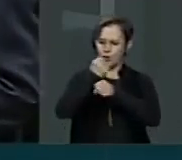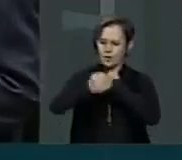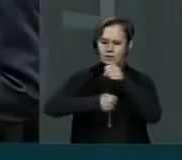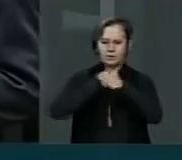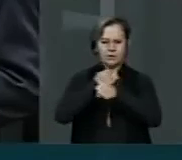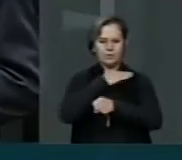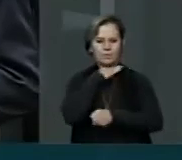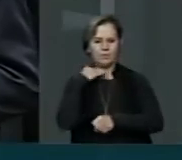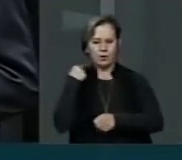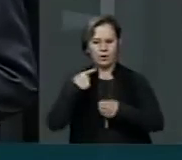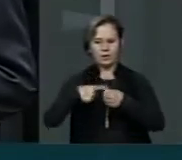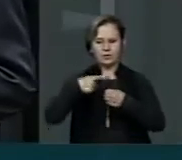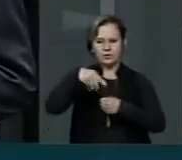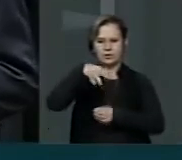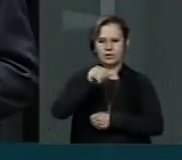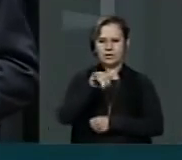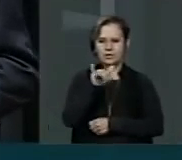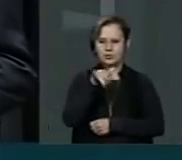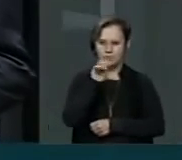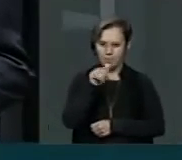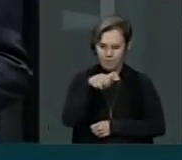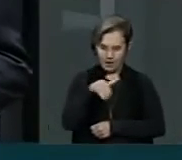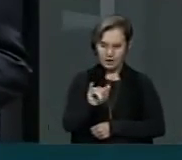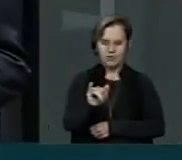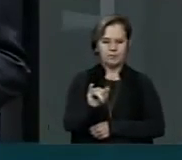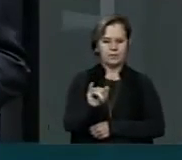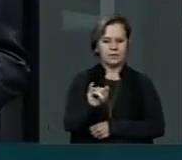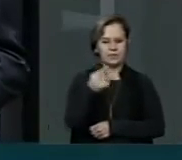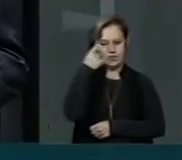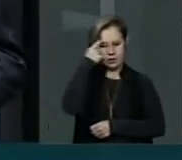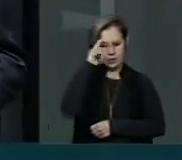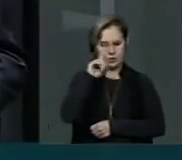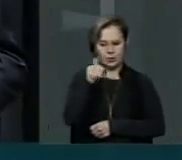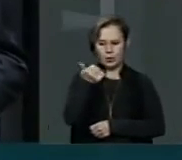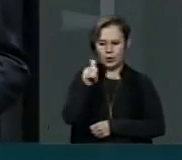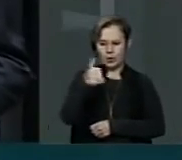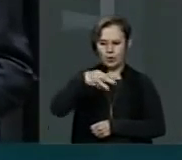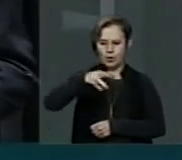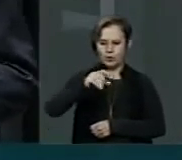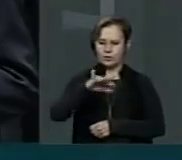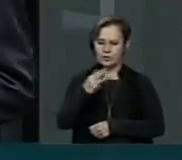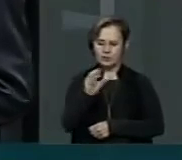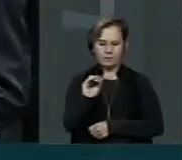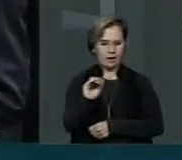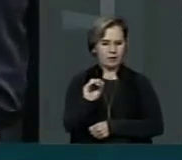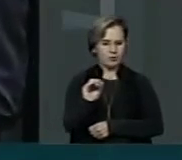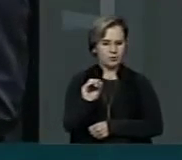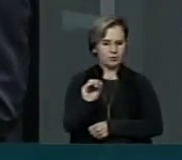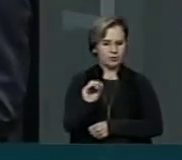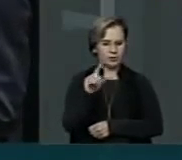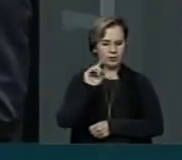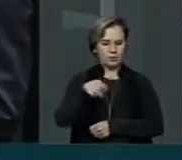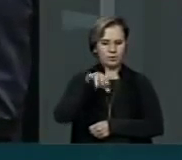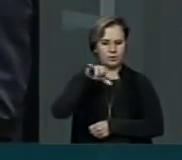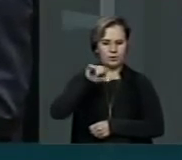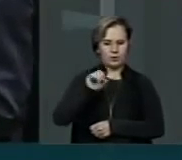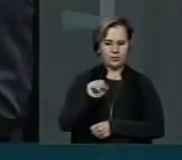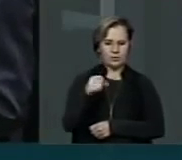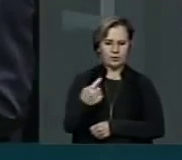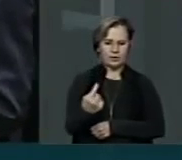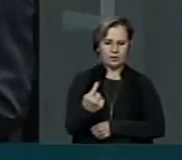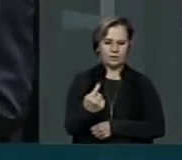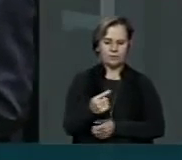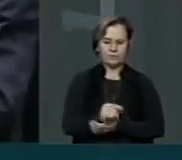morre em Miami. Mais precisamente, no dia 11 de maio de 1981.